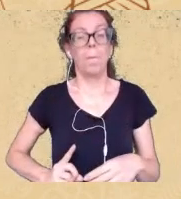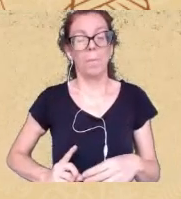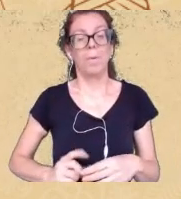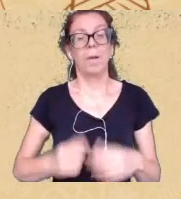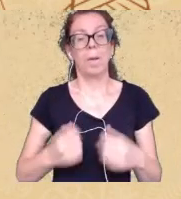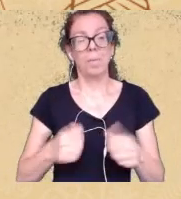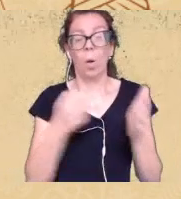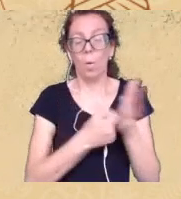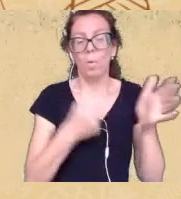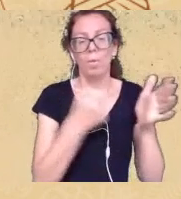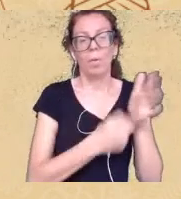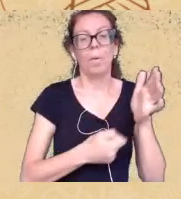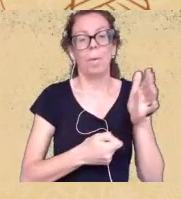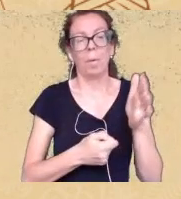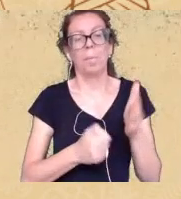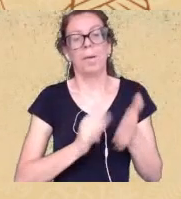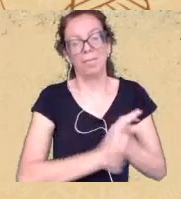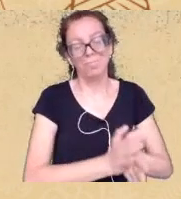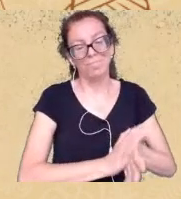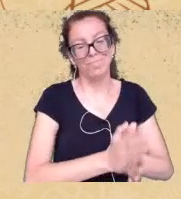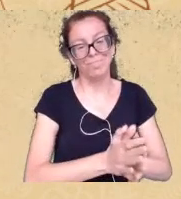Jenny, por favor